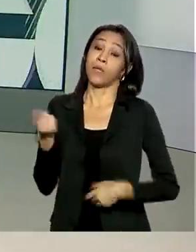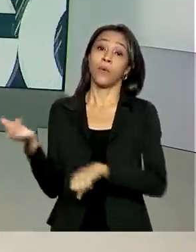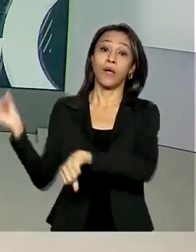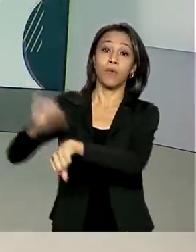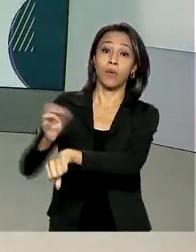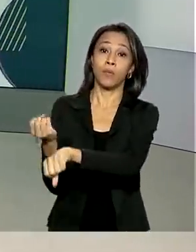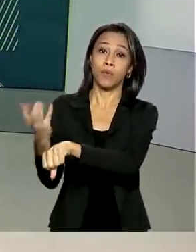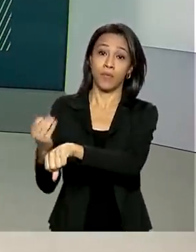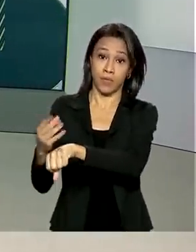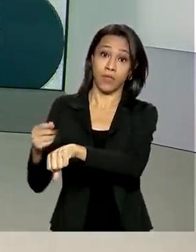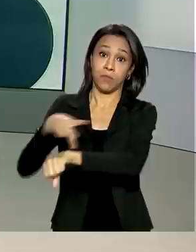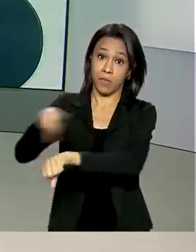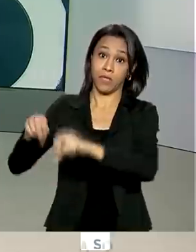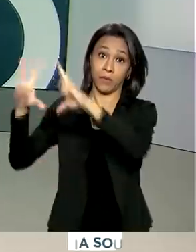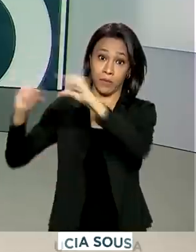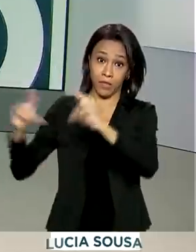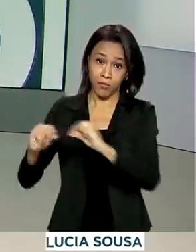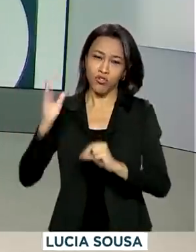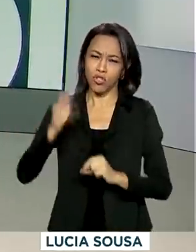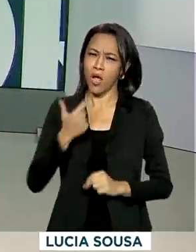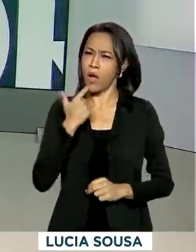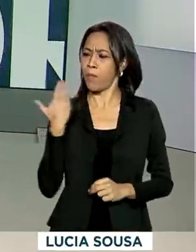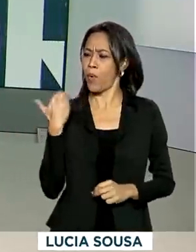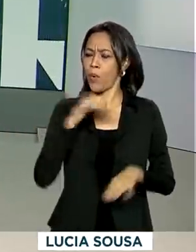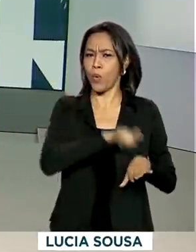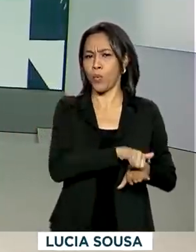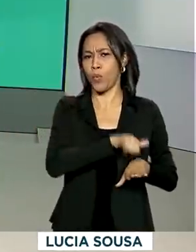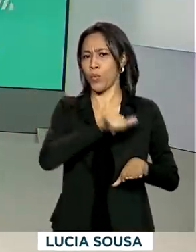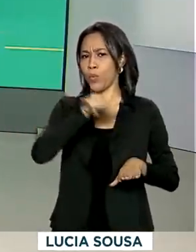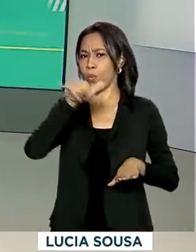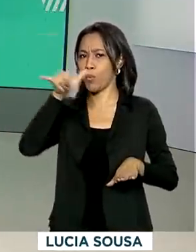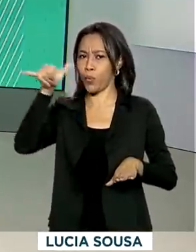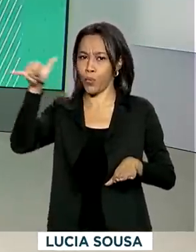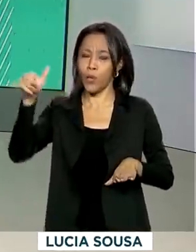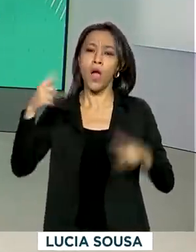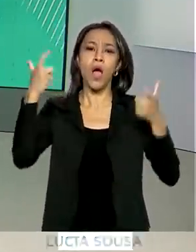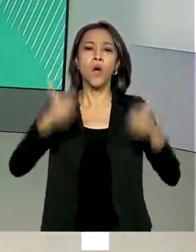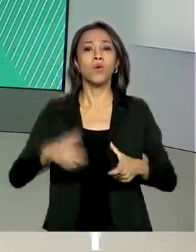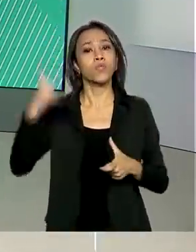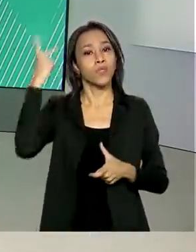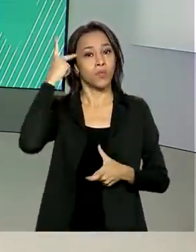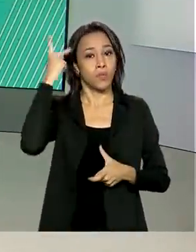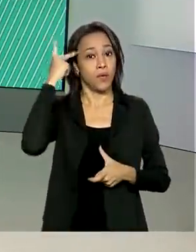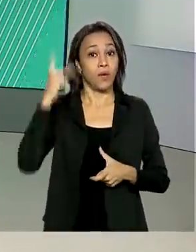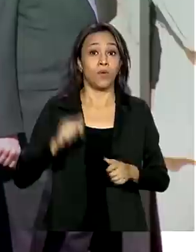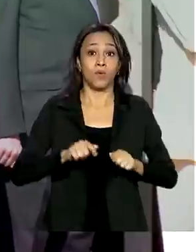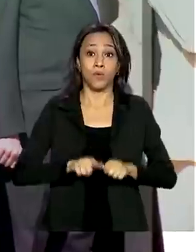Os aviões saíram agora há pouco da base aérea de São Paulo, que fica no aeroporto de Guarulhos.